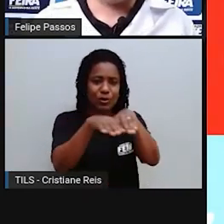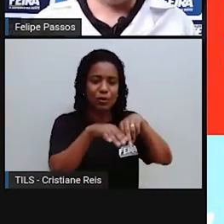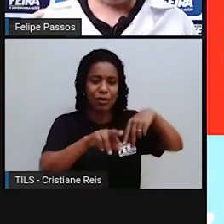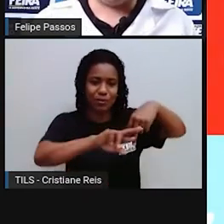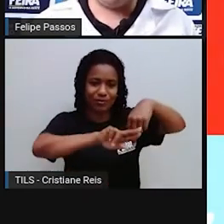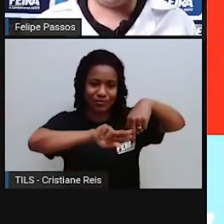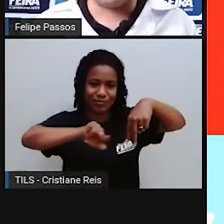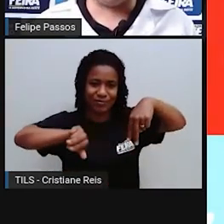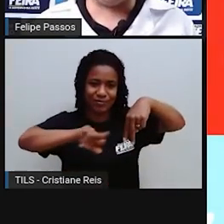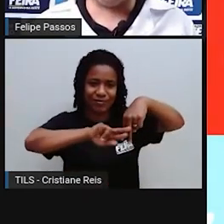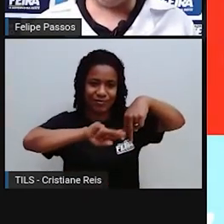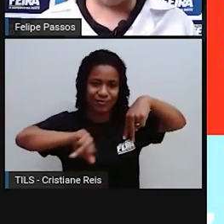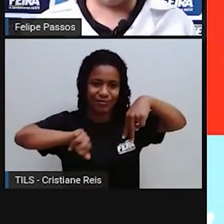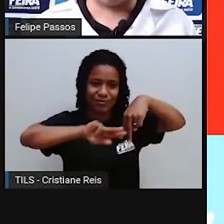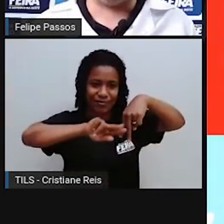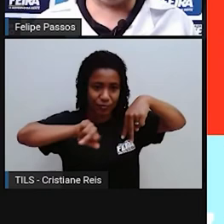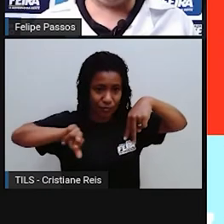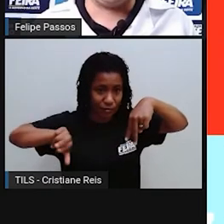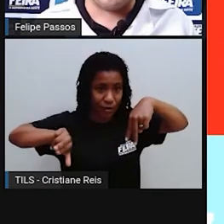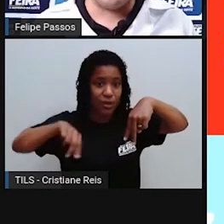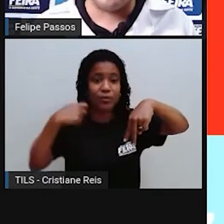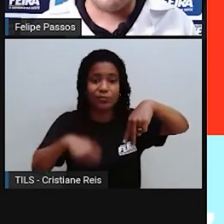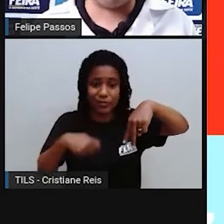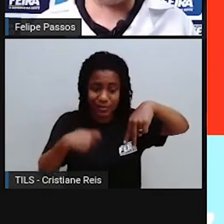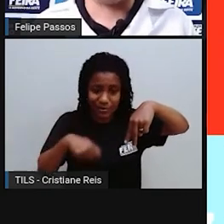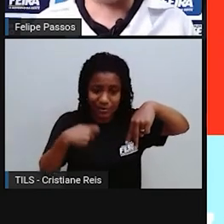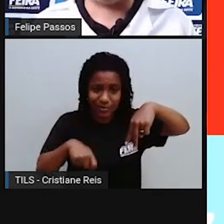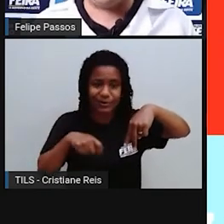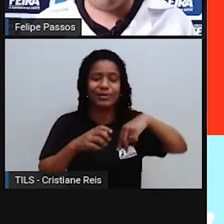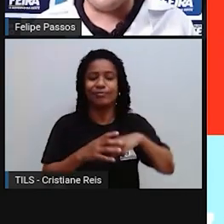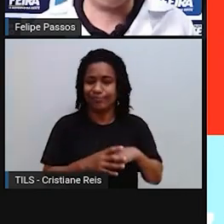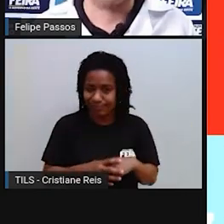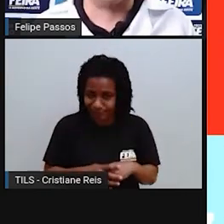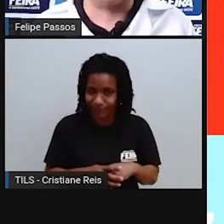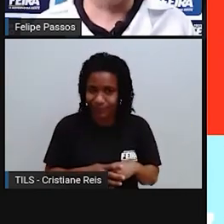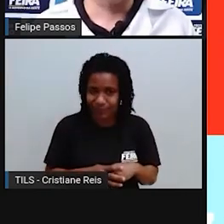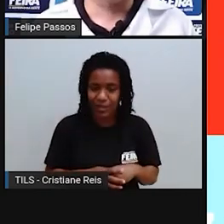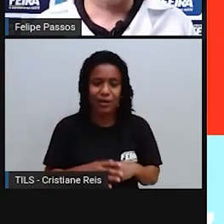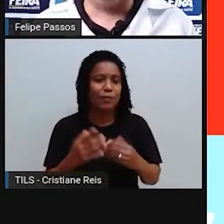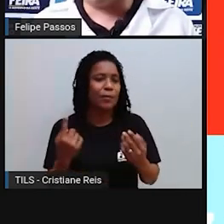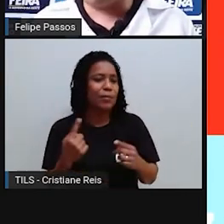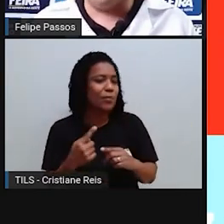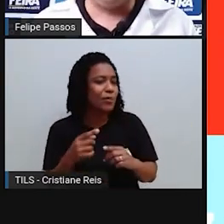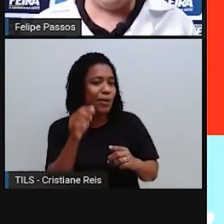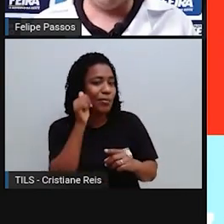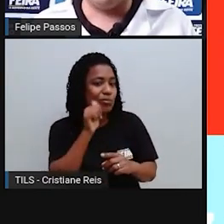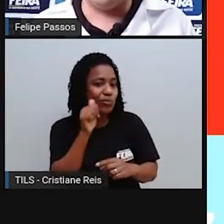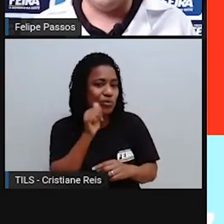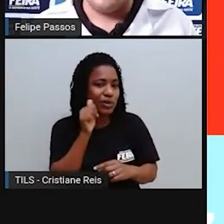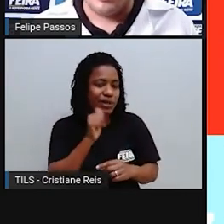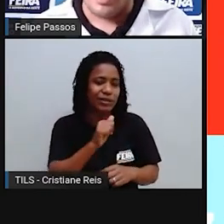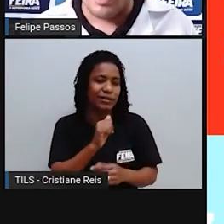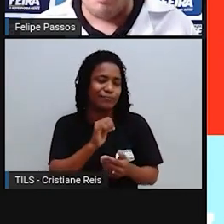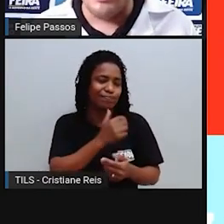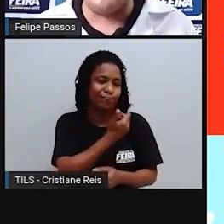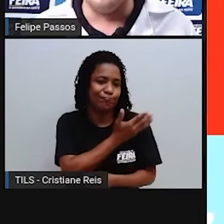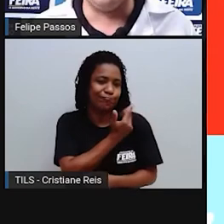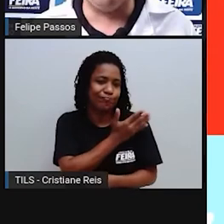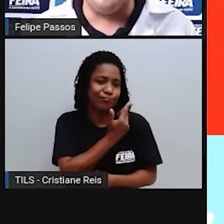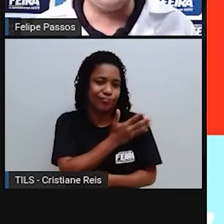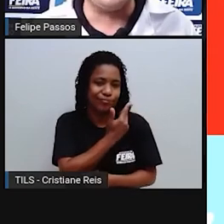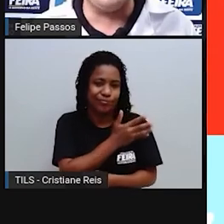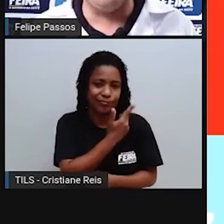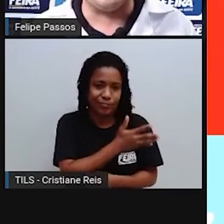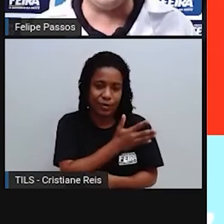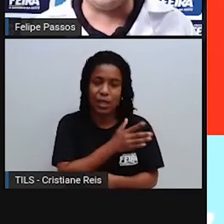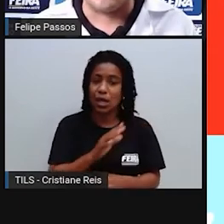muito prejudicadas nesse sentido. A sociedade, ela é machista, ela é patriarcal, não estou falando nenhuma militância